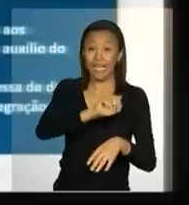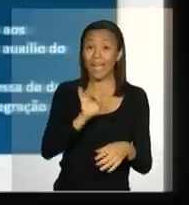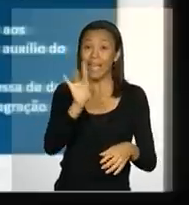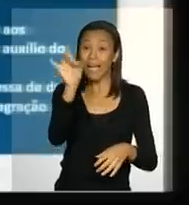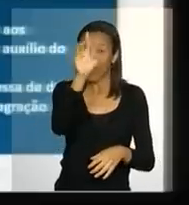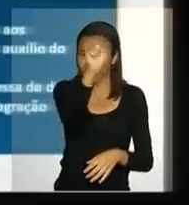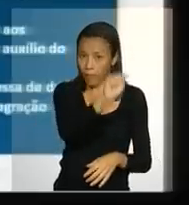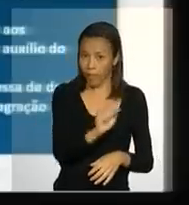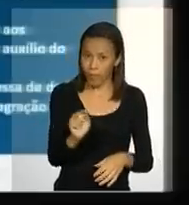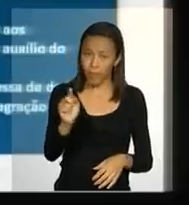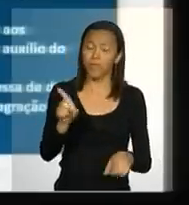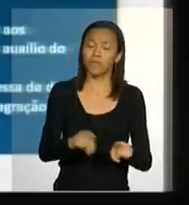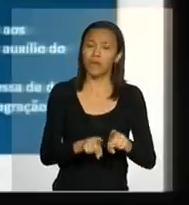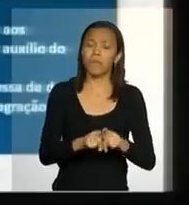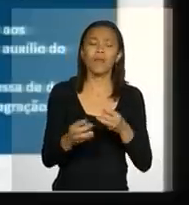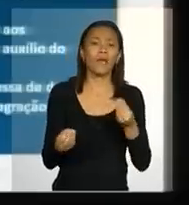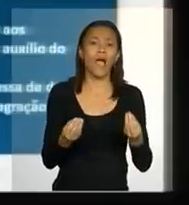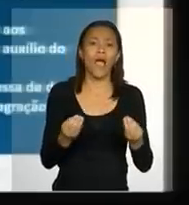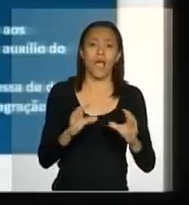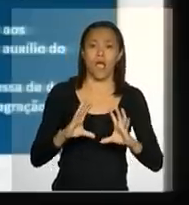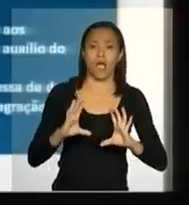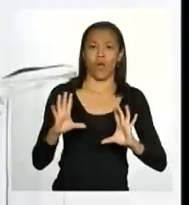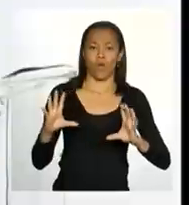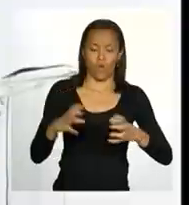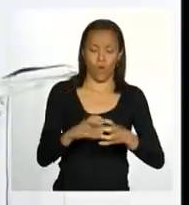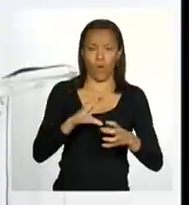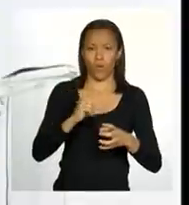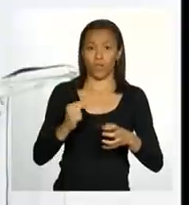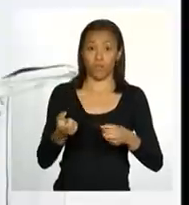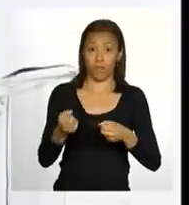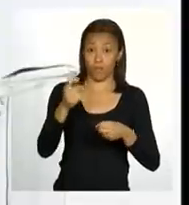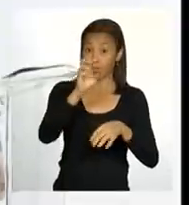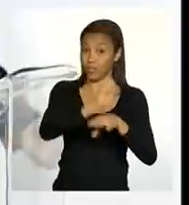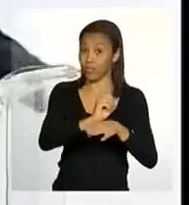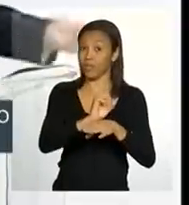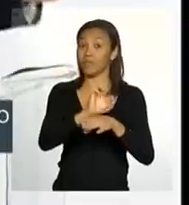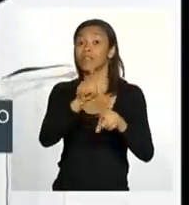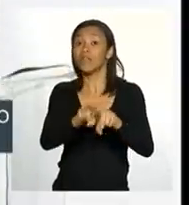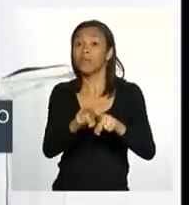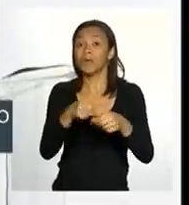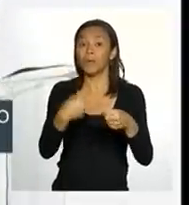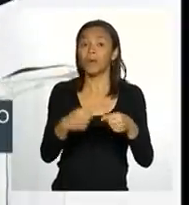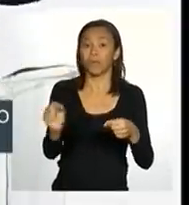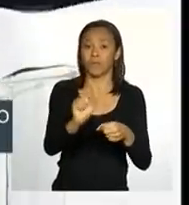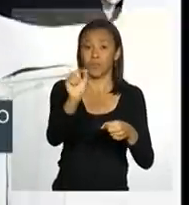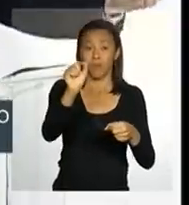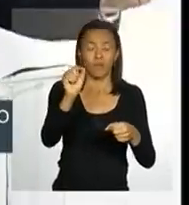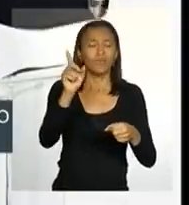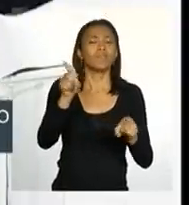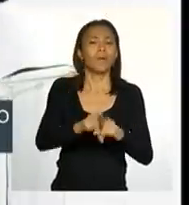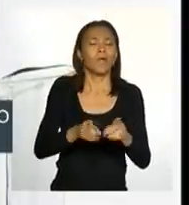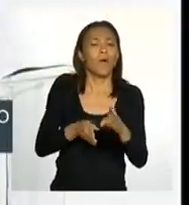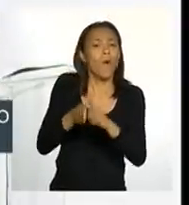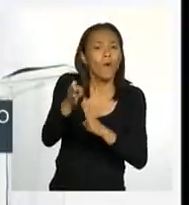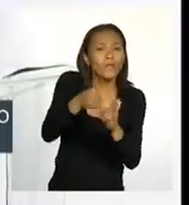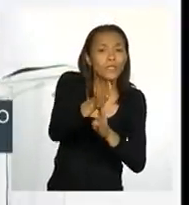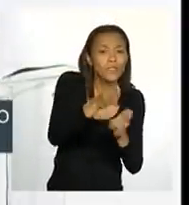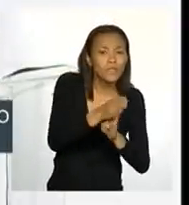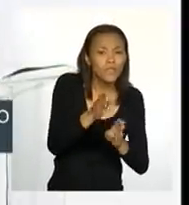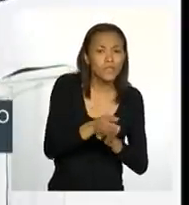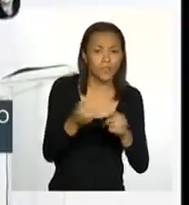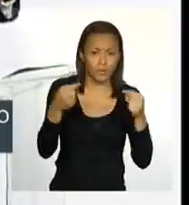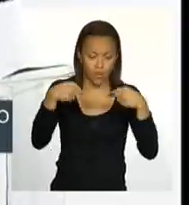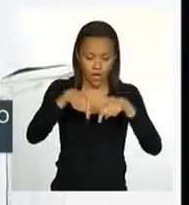articulação com esses órgãos estaduais e municipais e orientação, orientando aqui o nosso